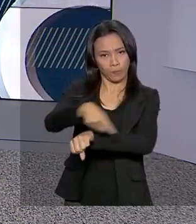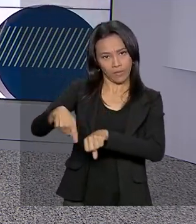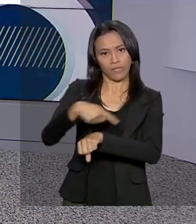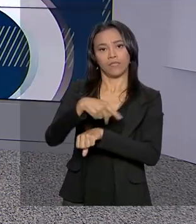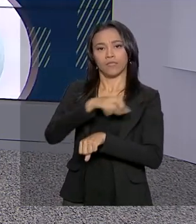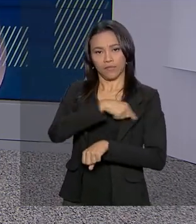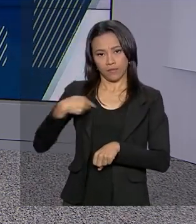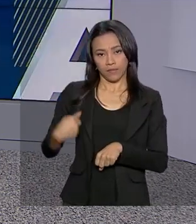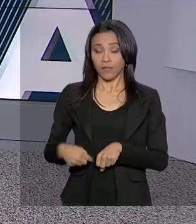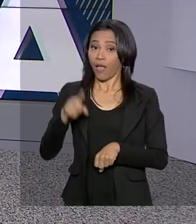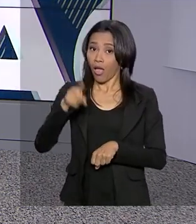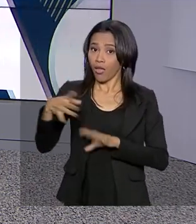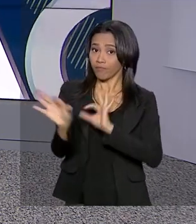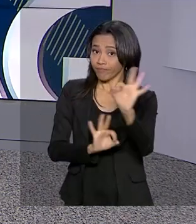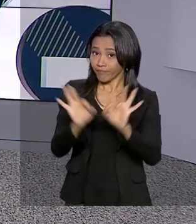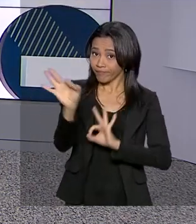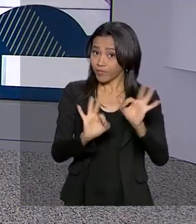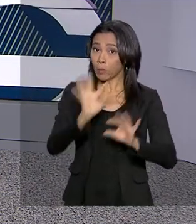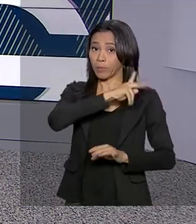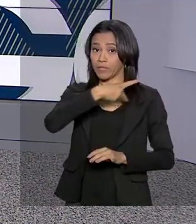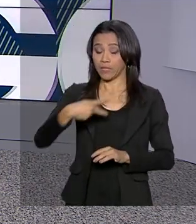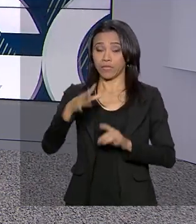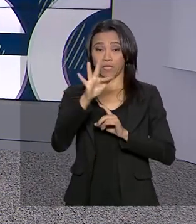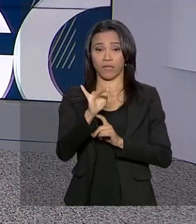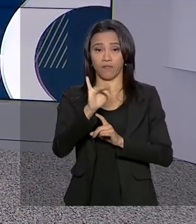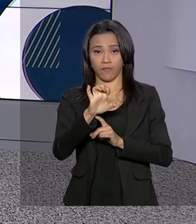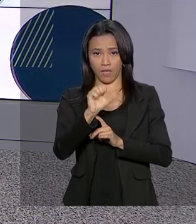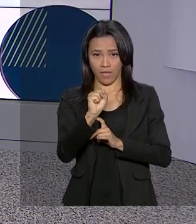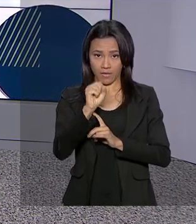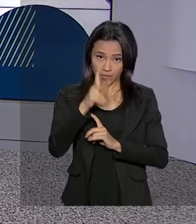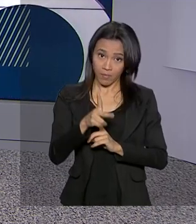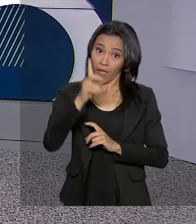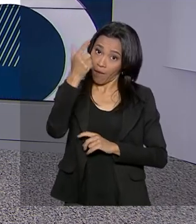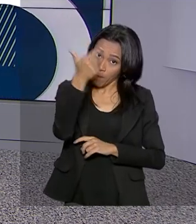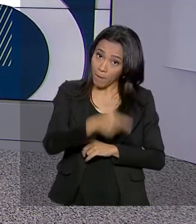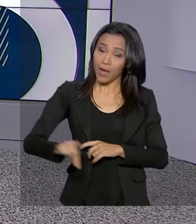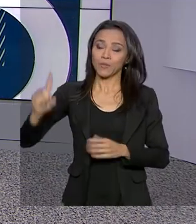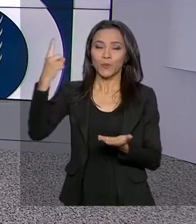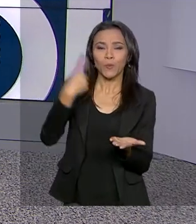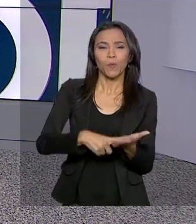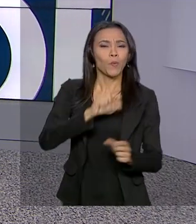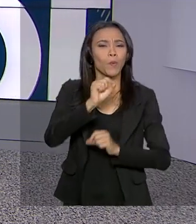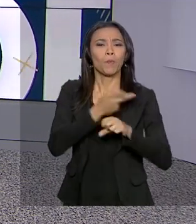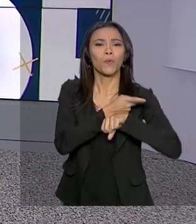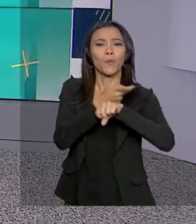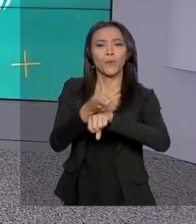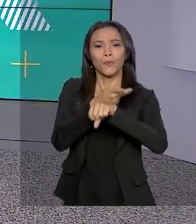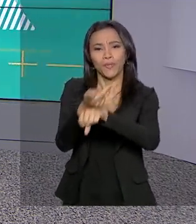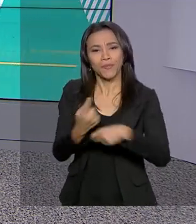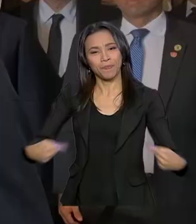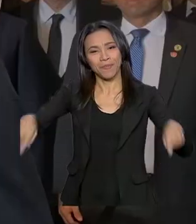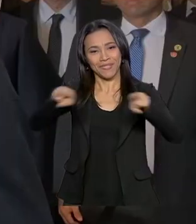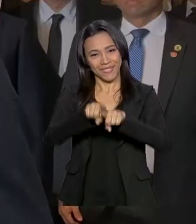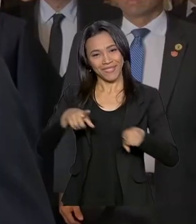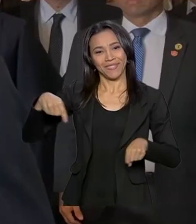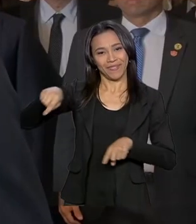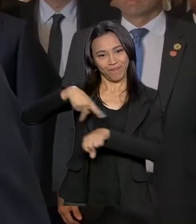promovido pelo presidente da Fiesp, Paulo Skaff. É mais uma missão em busca de parcerias comerciais com a China.